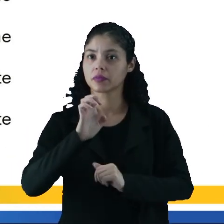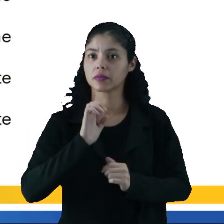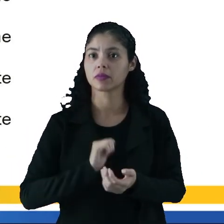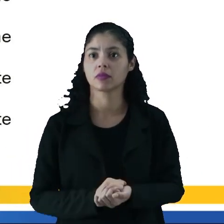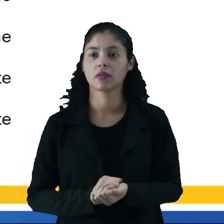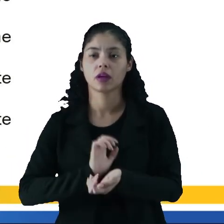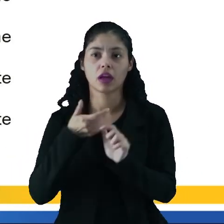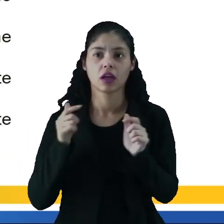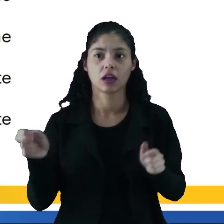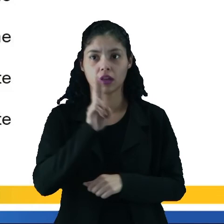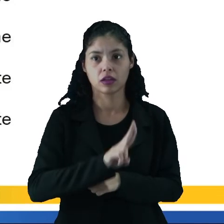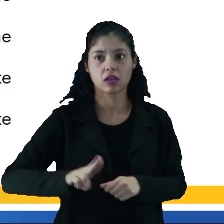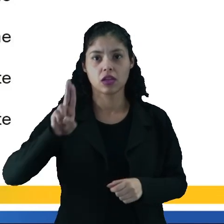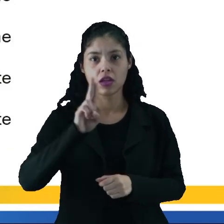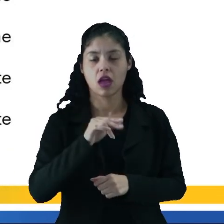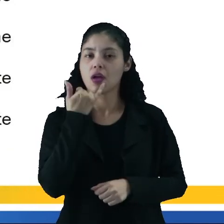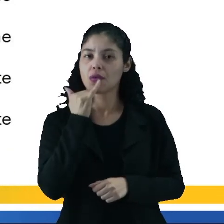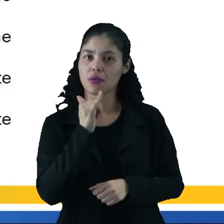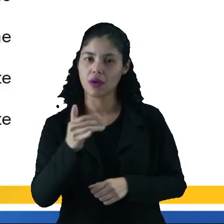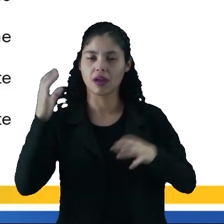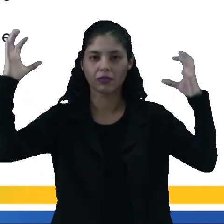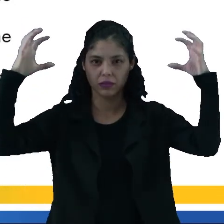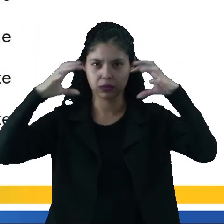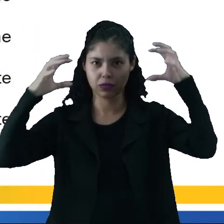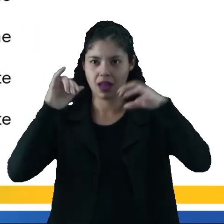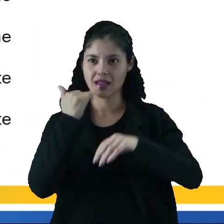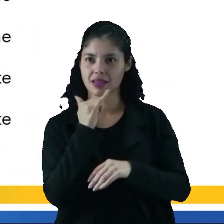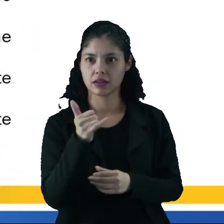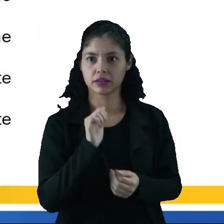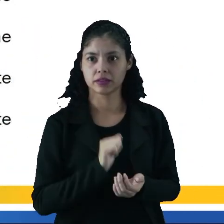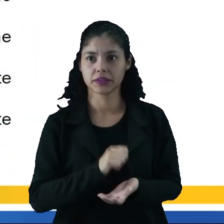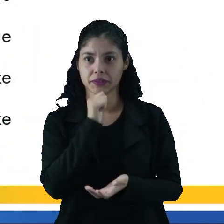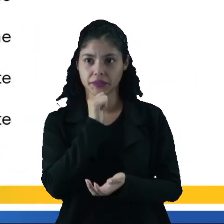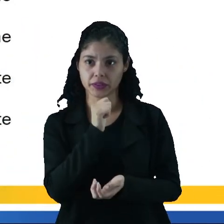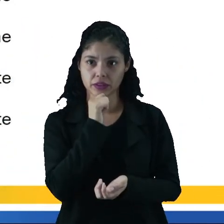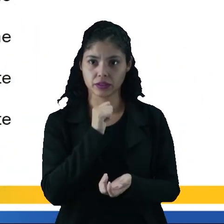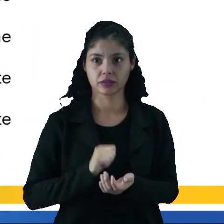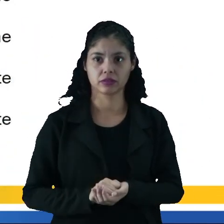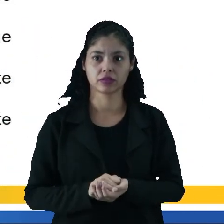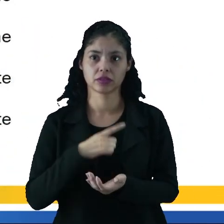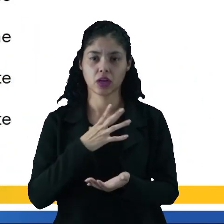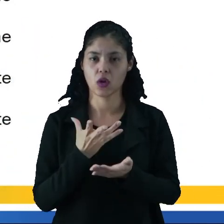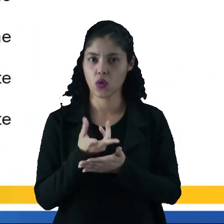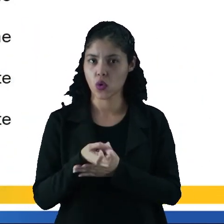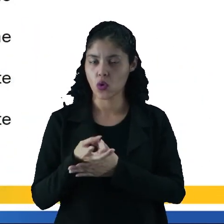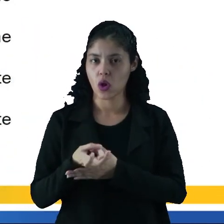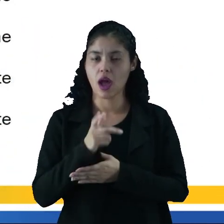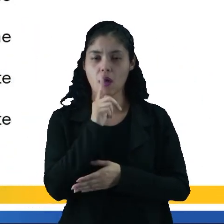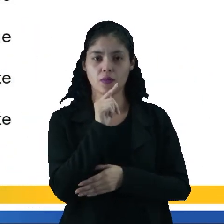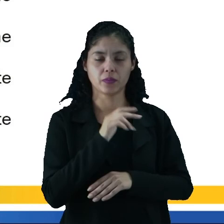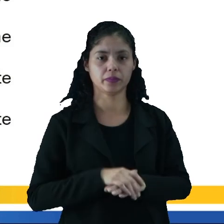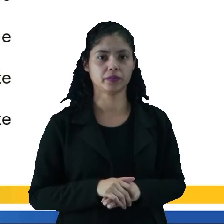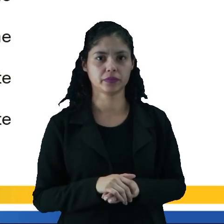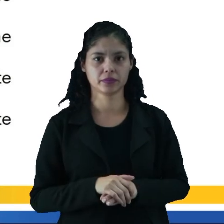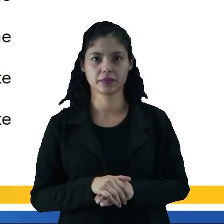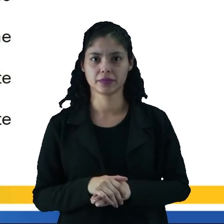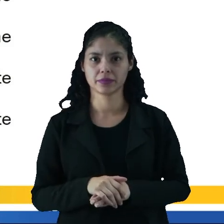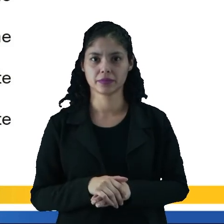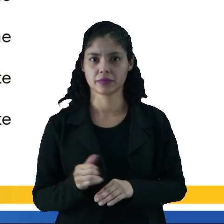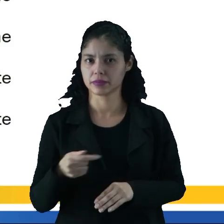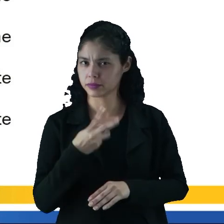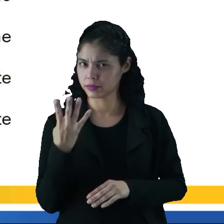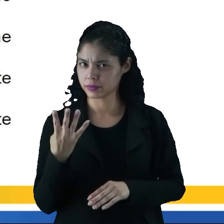É grande o uso de chuveiros elétricos, cuja operação implica abundante consumo de água. Vamos para a nossa